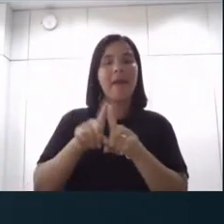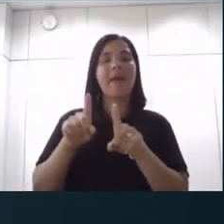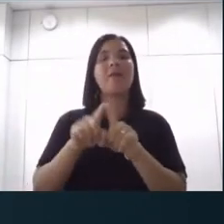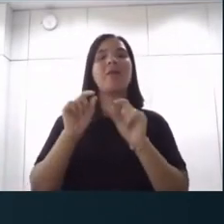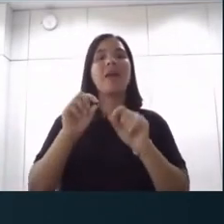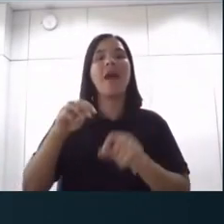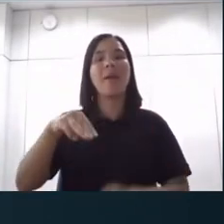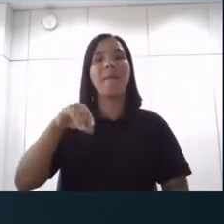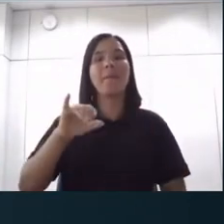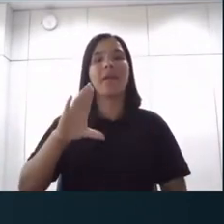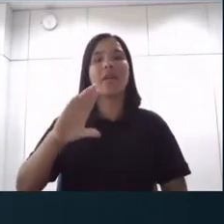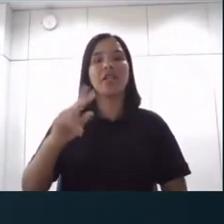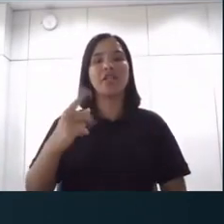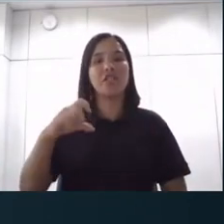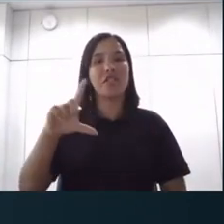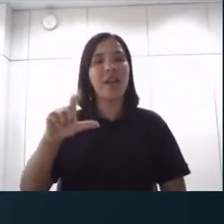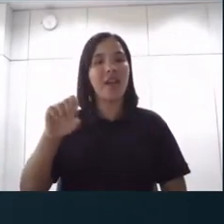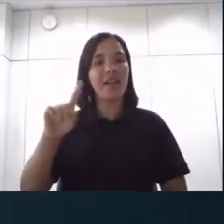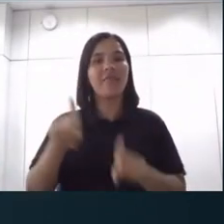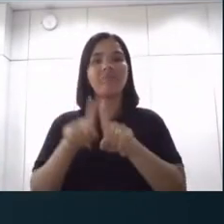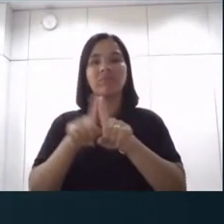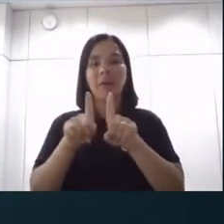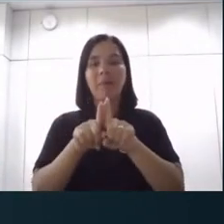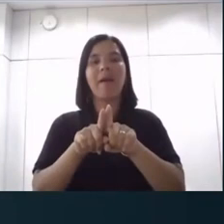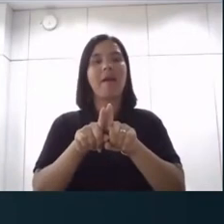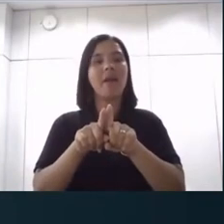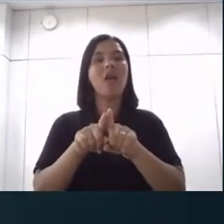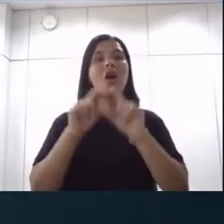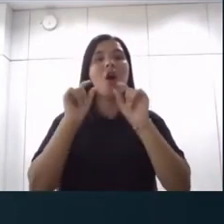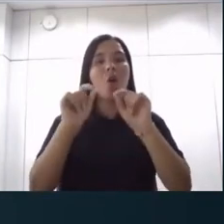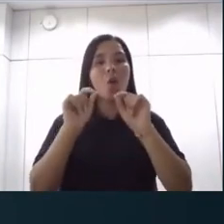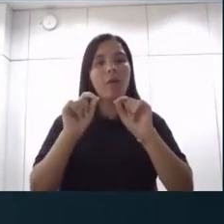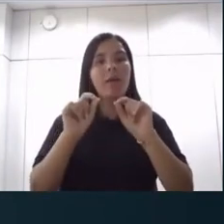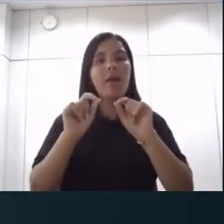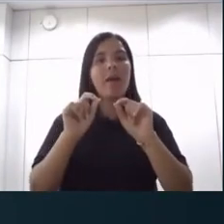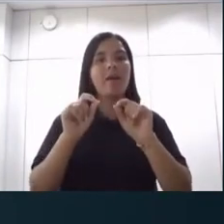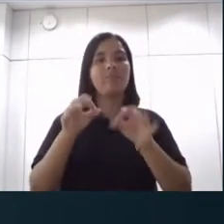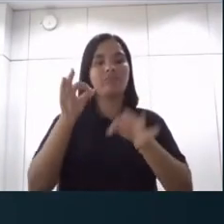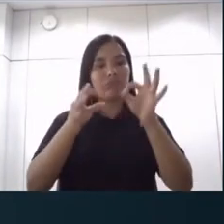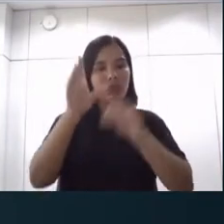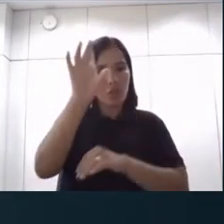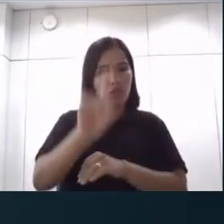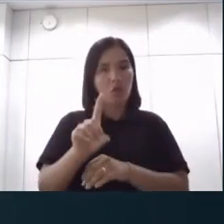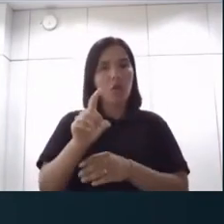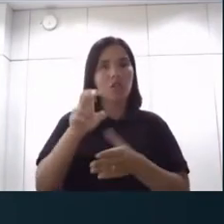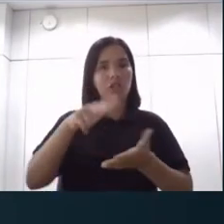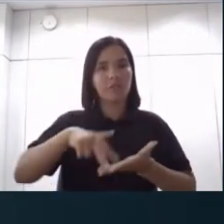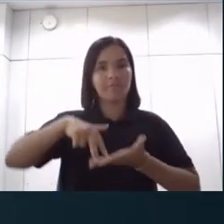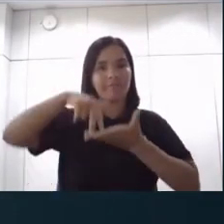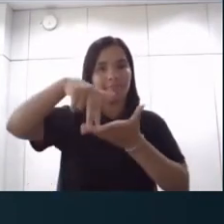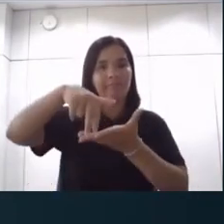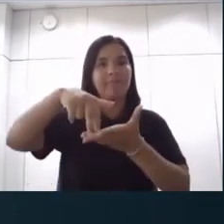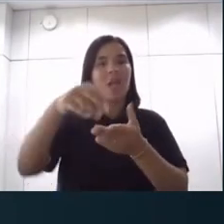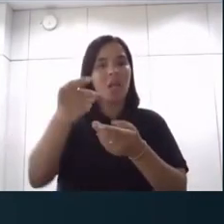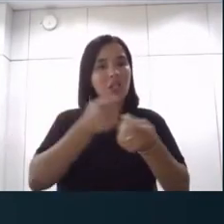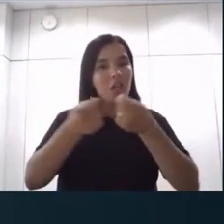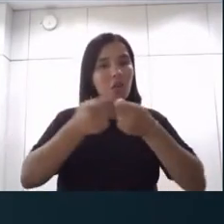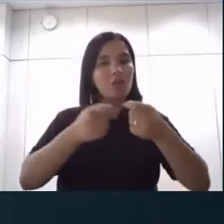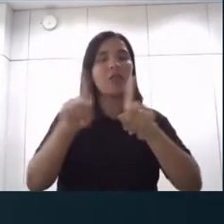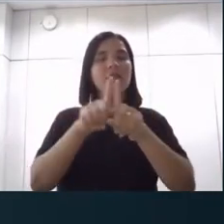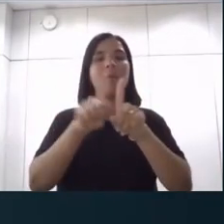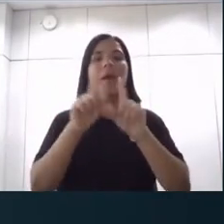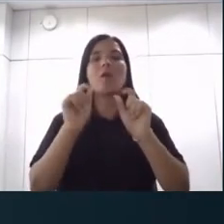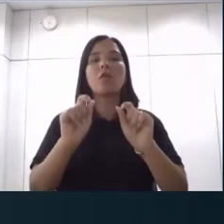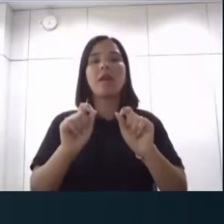prefeitas. E eu falando da diretoria de liderança, de educação executiva, que lida com os prefeitos, né.